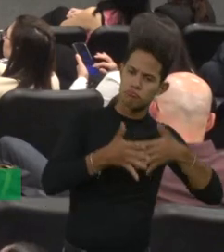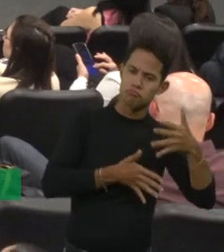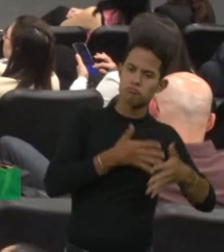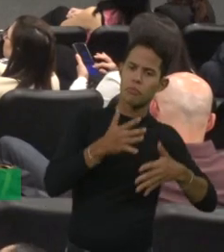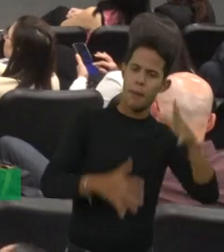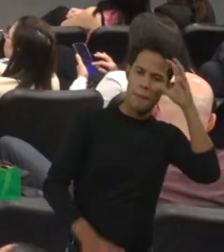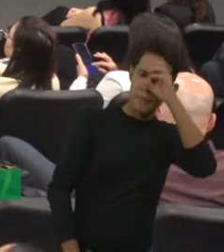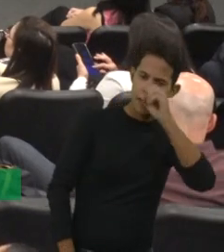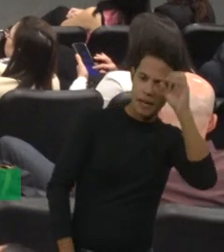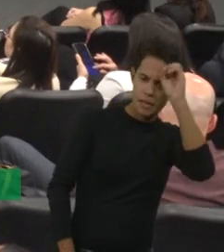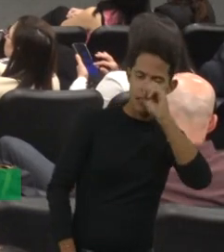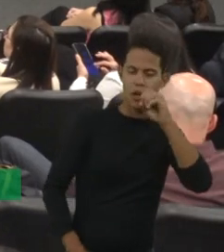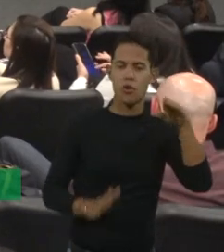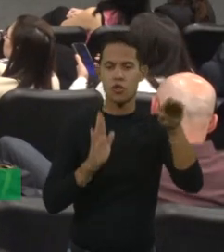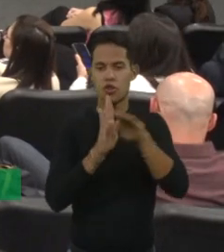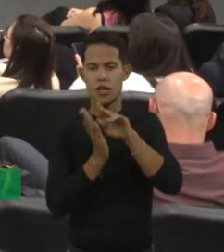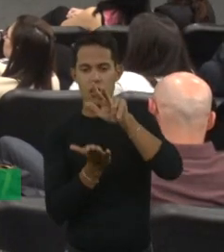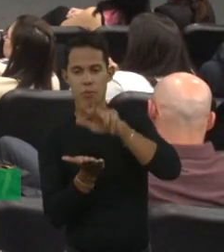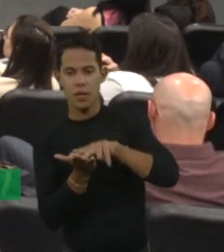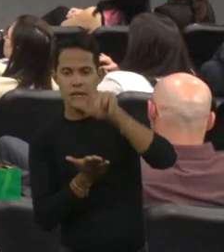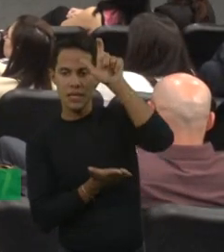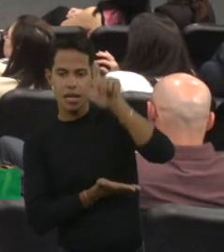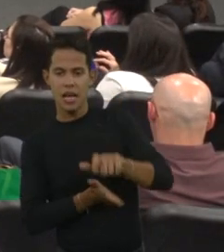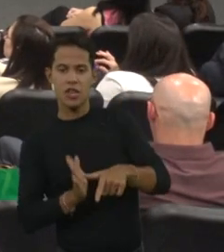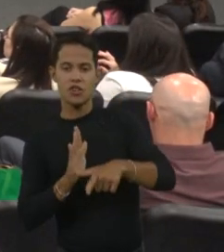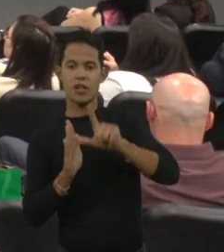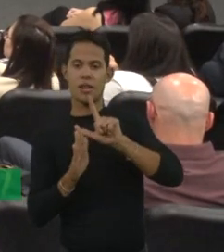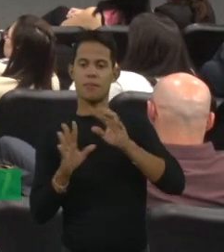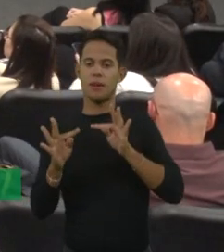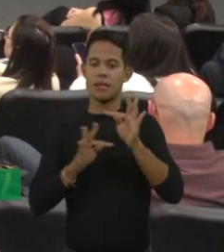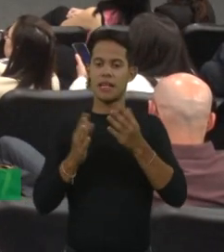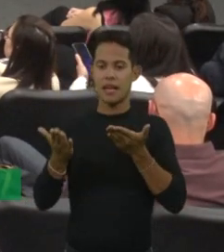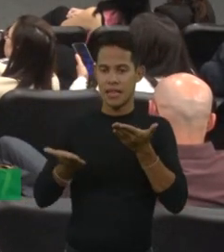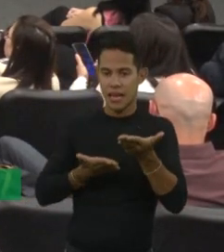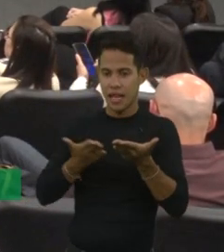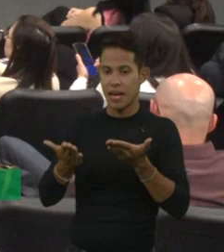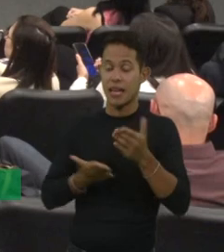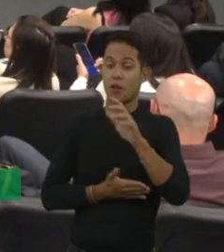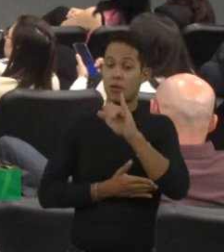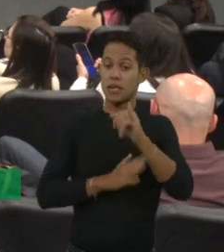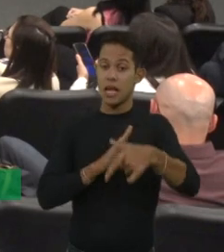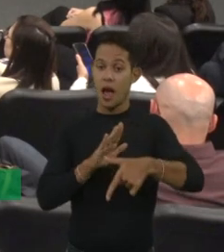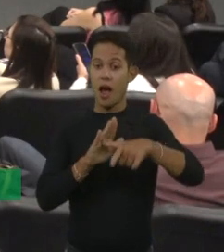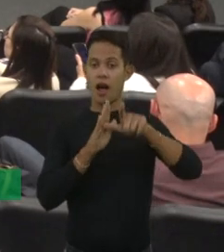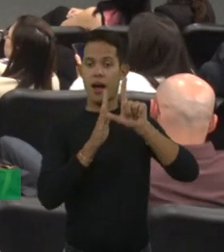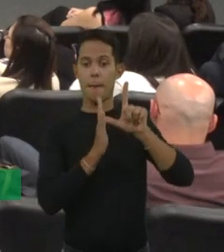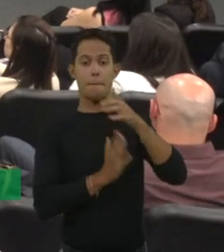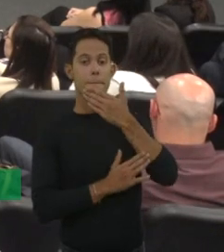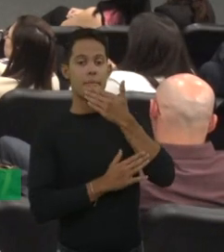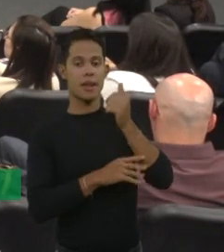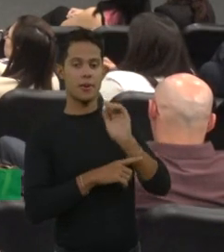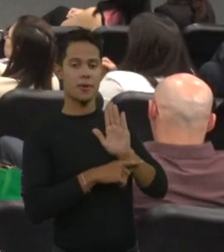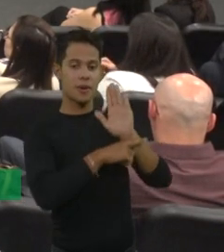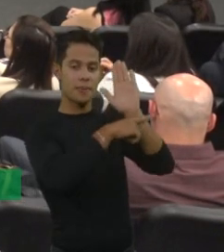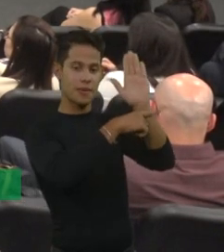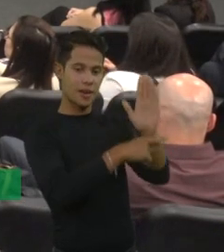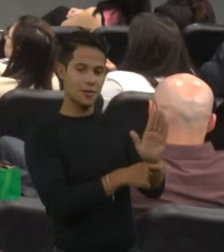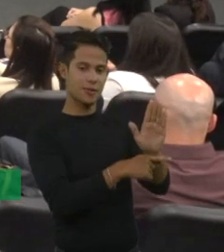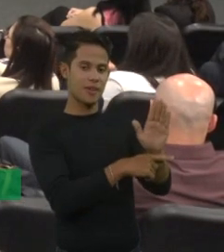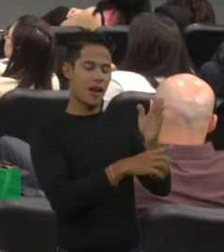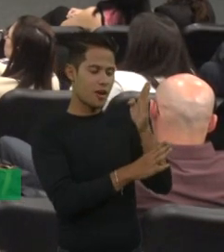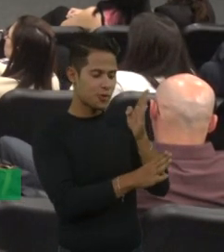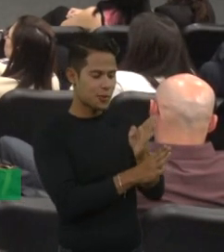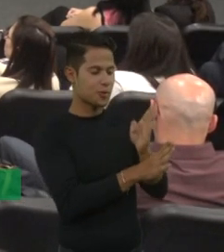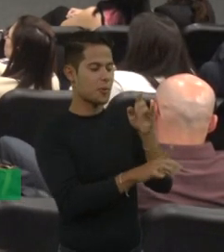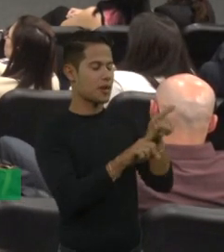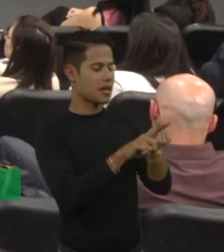chegam os pacientes mais cedo para a gente tratar. E, quanto mais cedo, melhor para estratificar o paciente e para dar